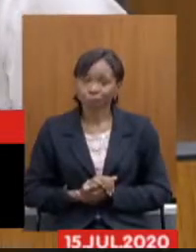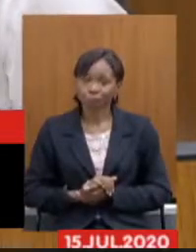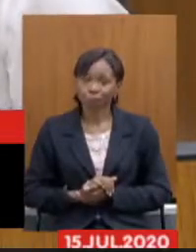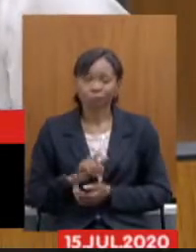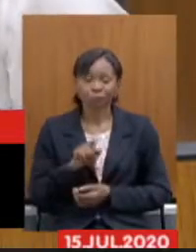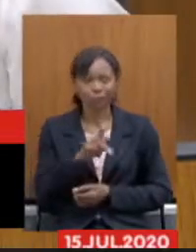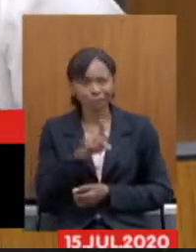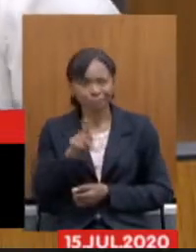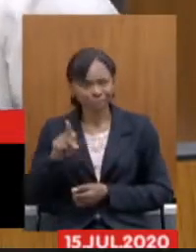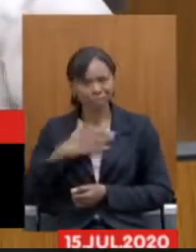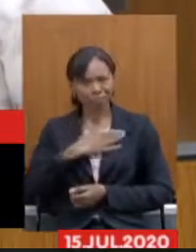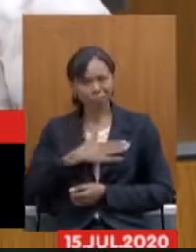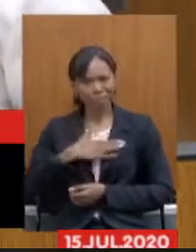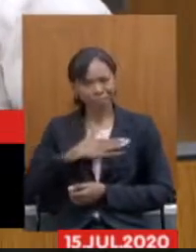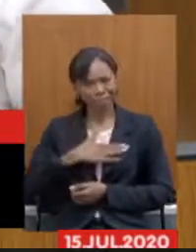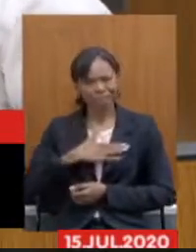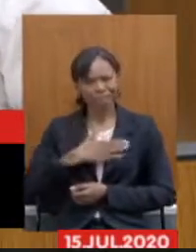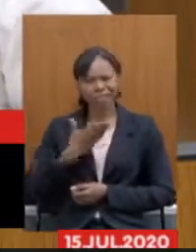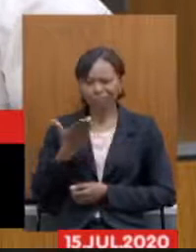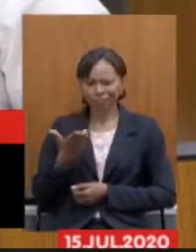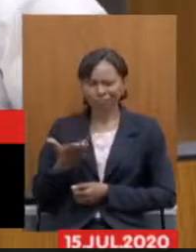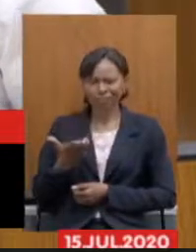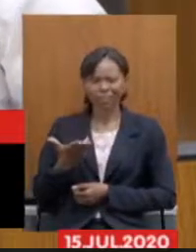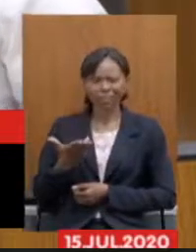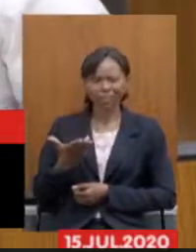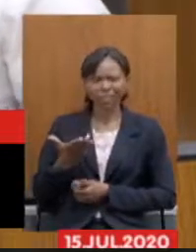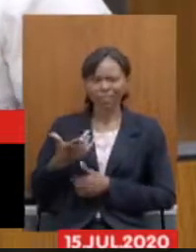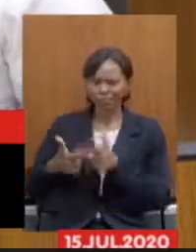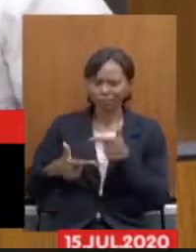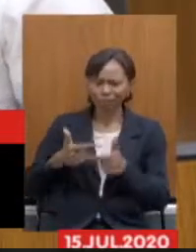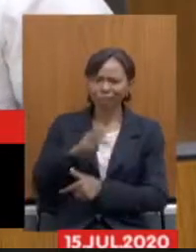presidindo na reunião que eu estou presencial